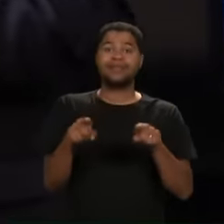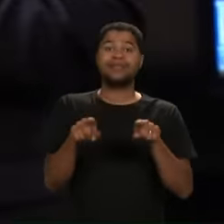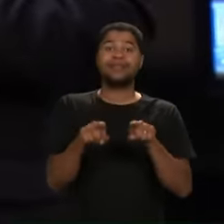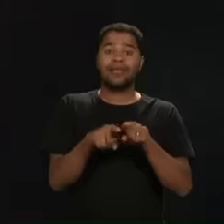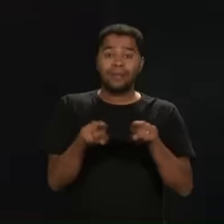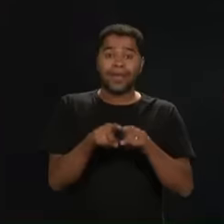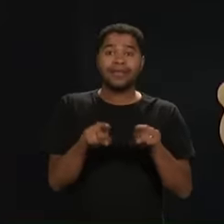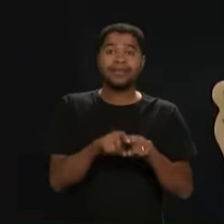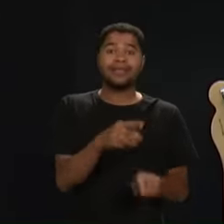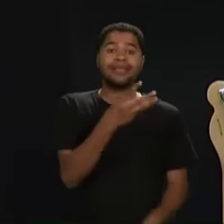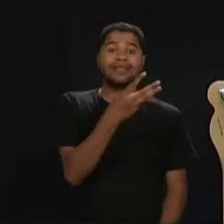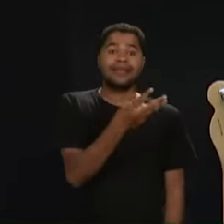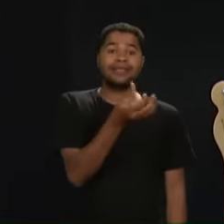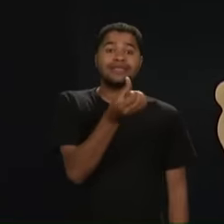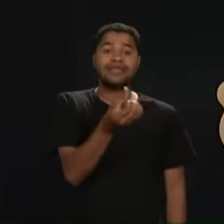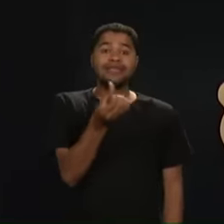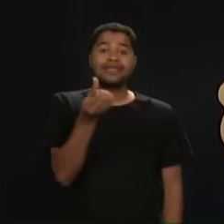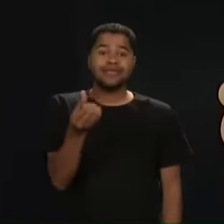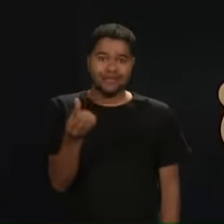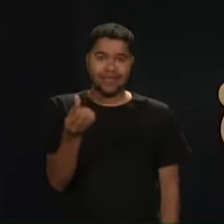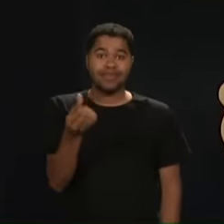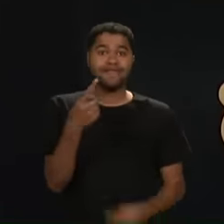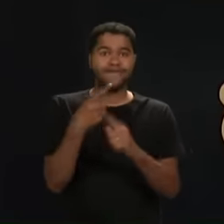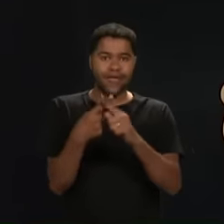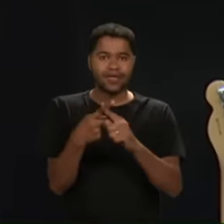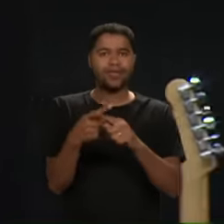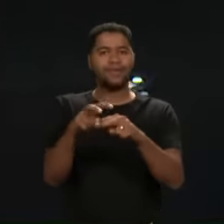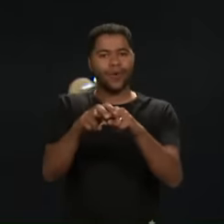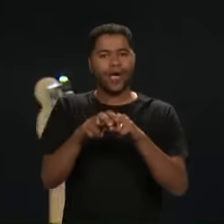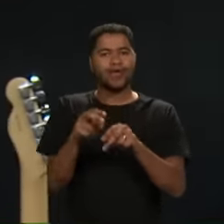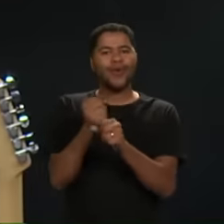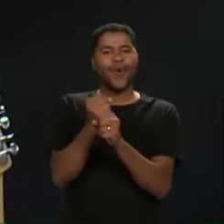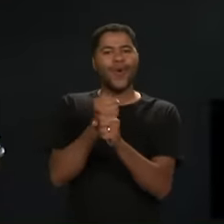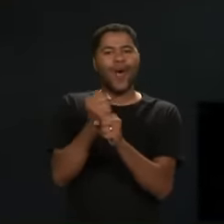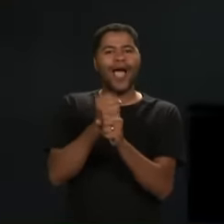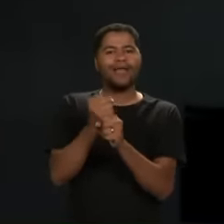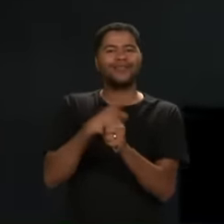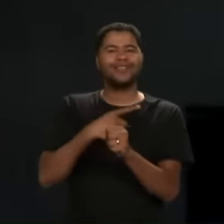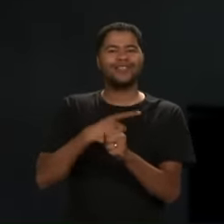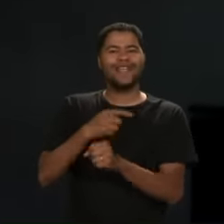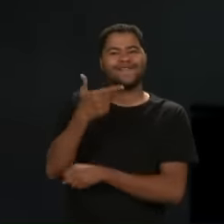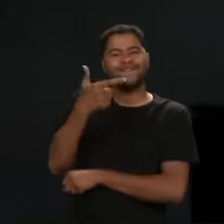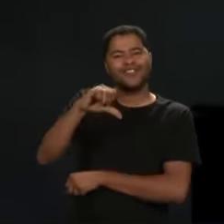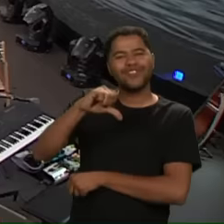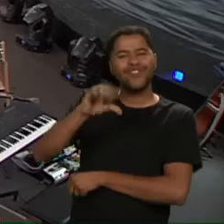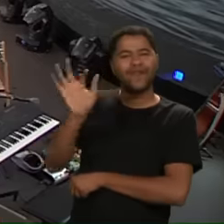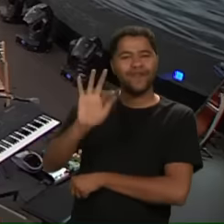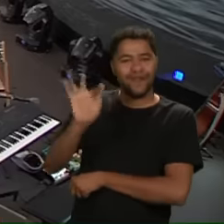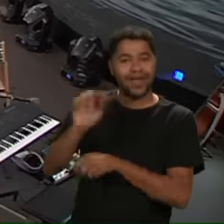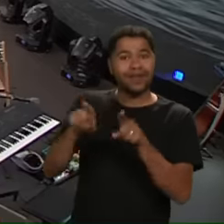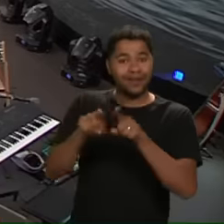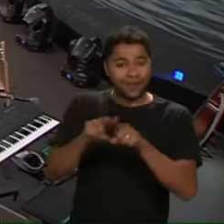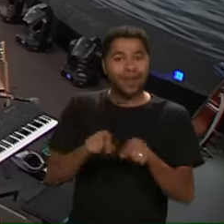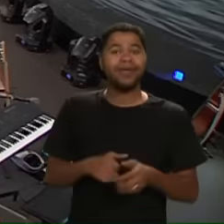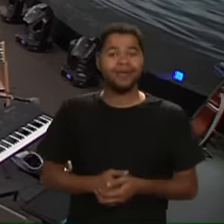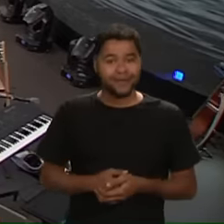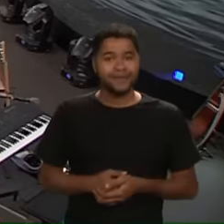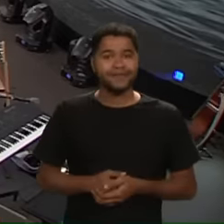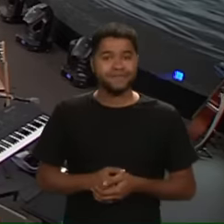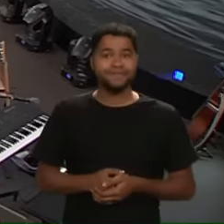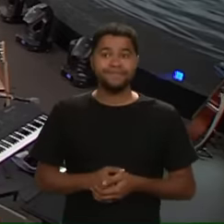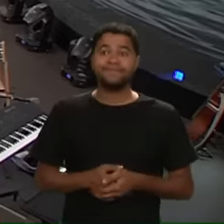366 vezes Essa expressão Não temas Até